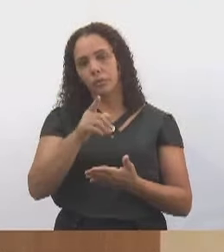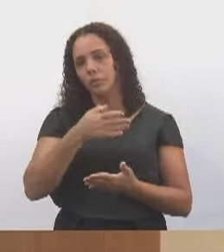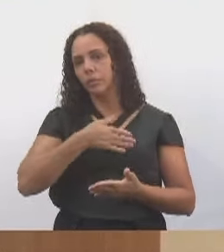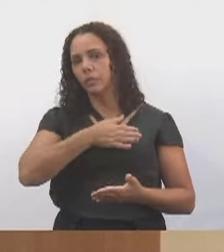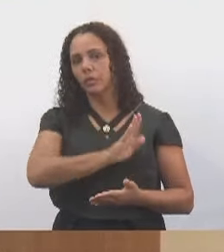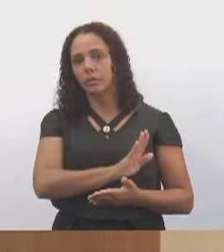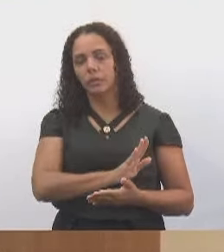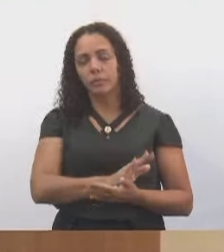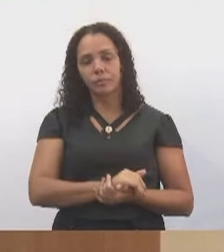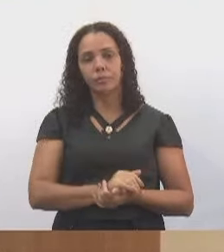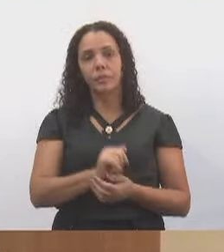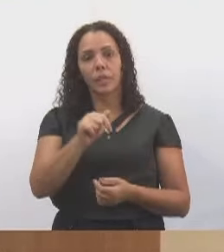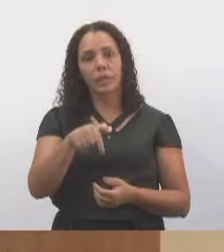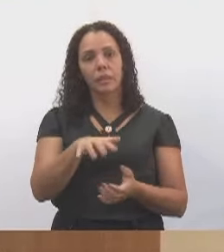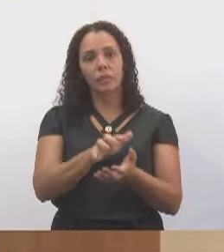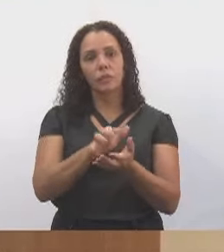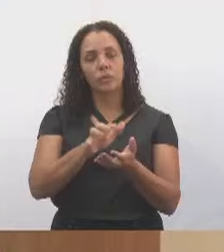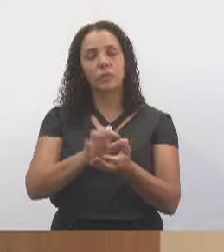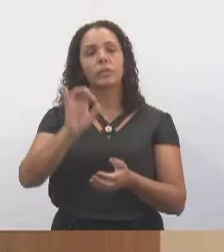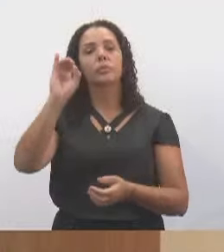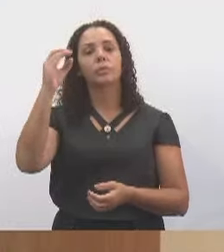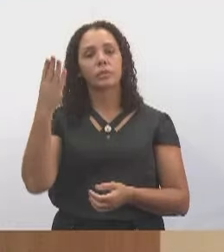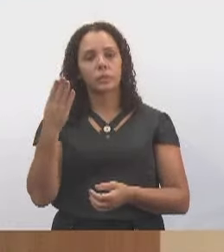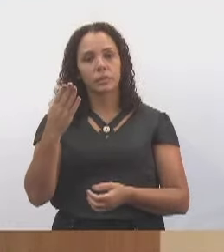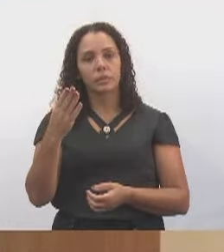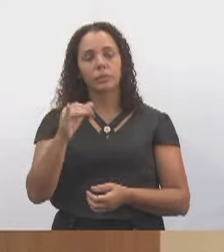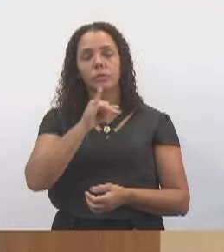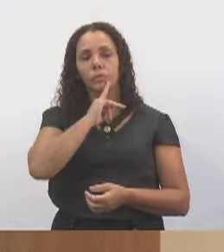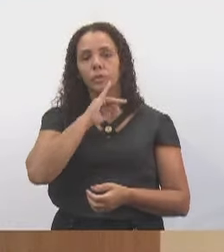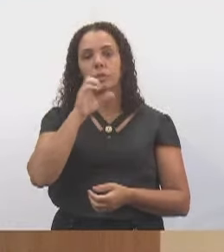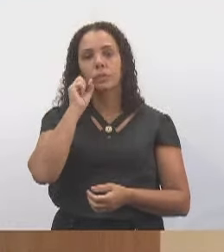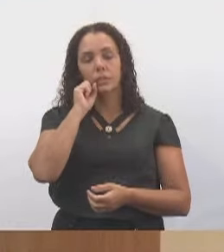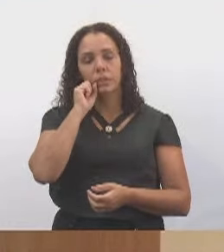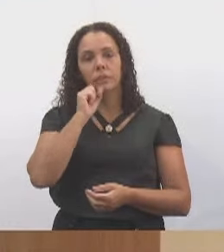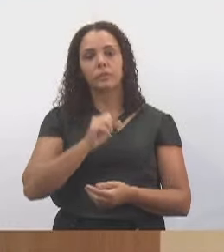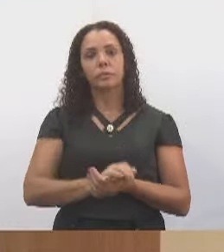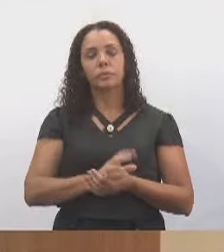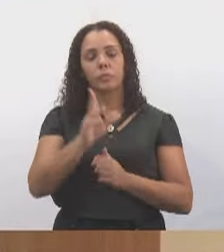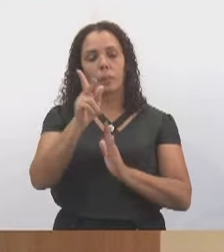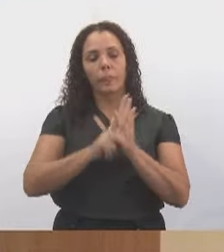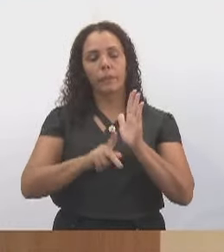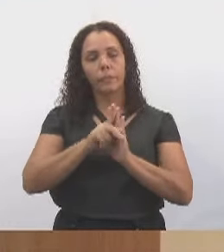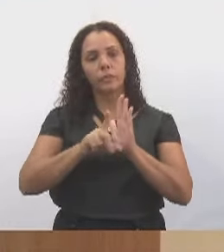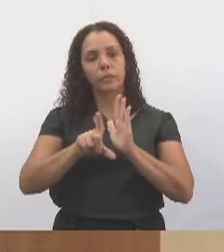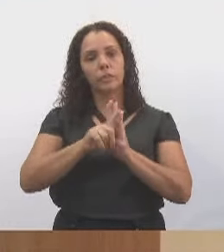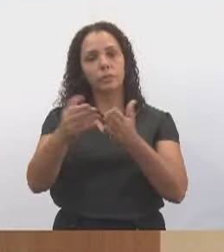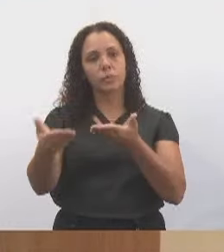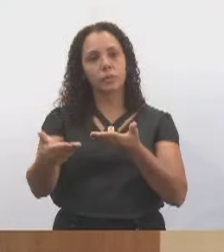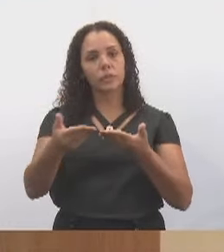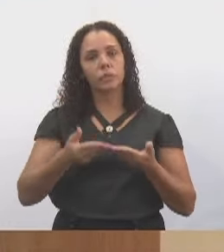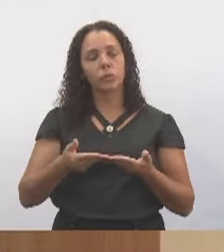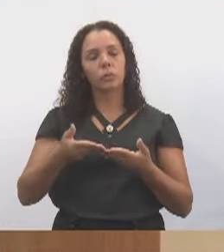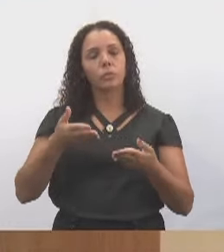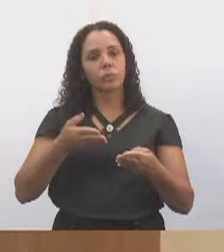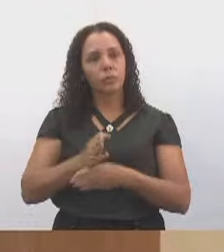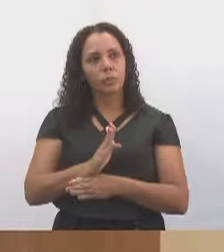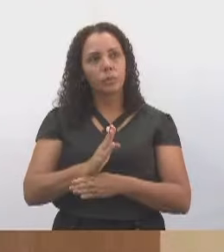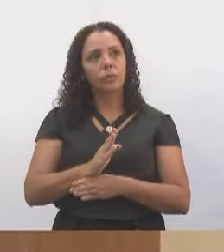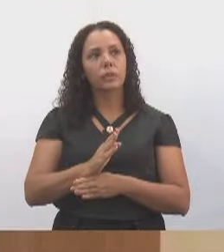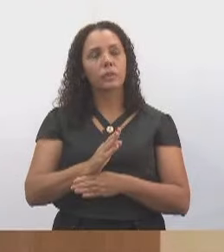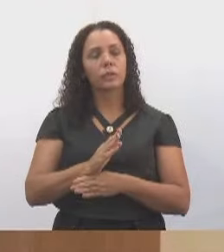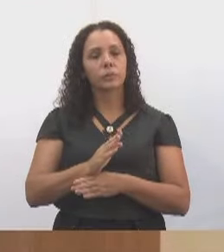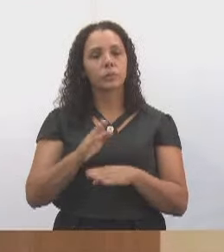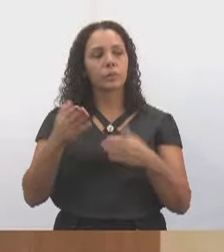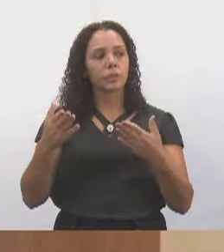em Jacarei foi feito isso pelo prefeito Isaías. Encaminhou um projeto de lei a essa Câmara que foi aprovado e